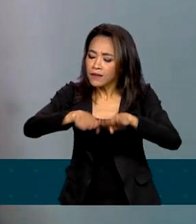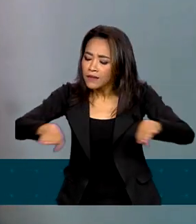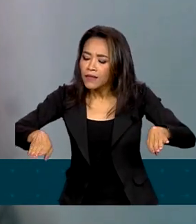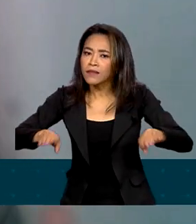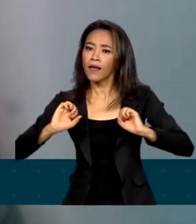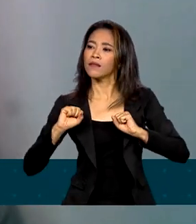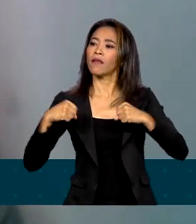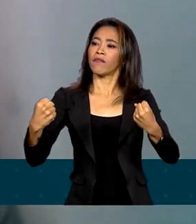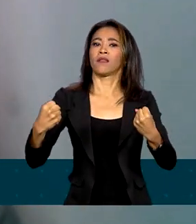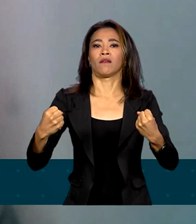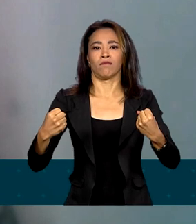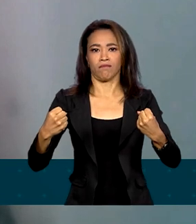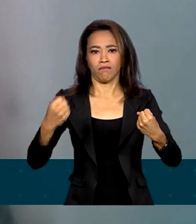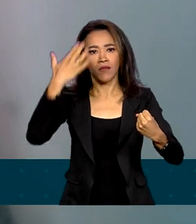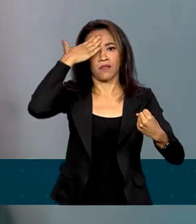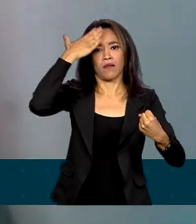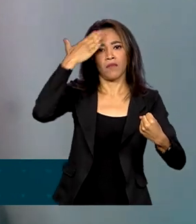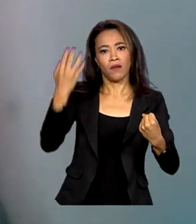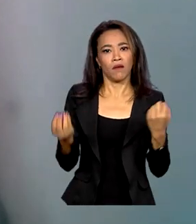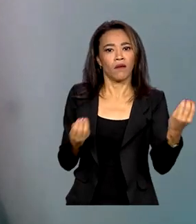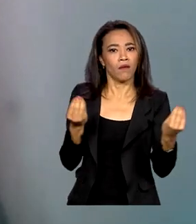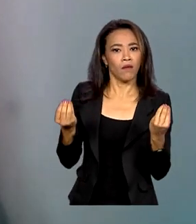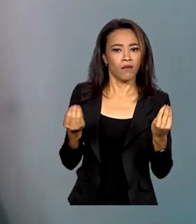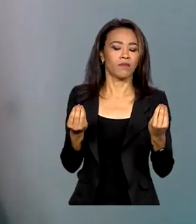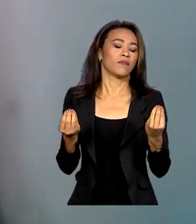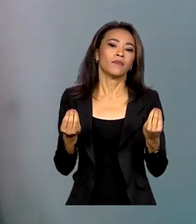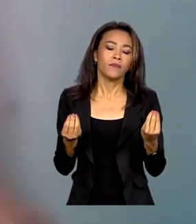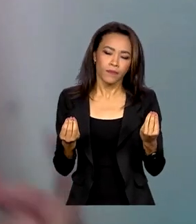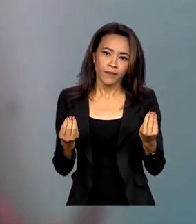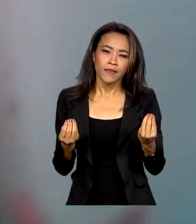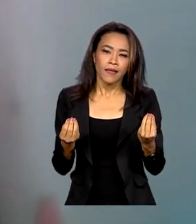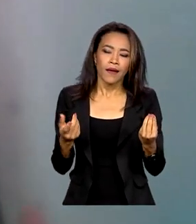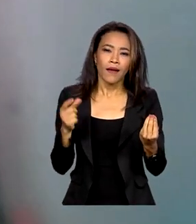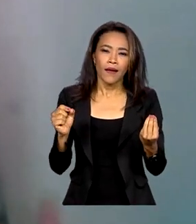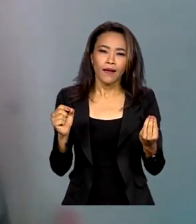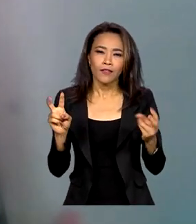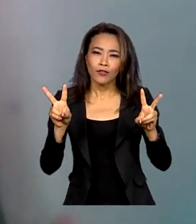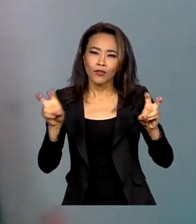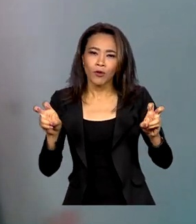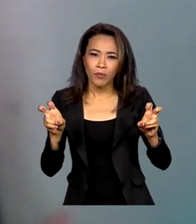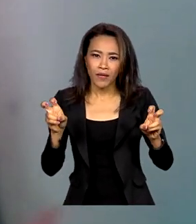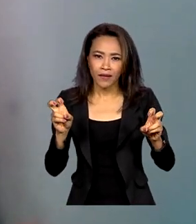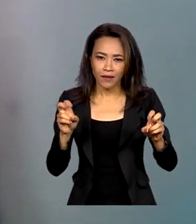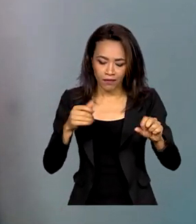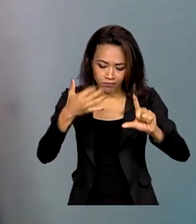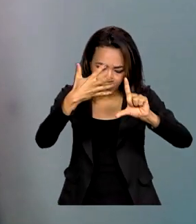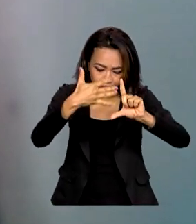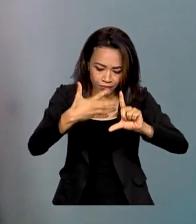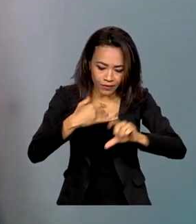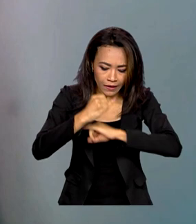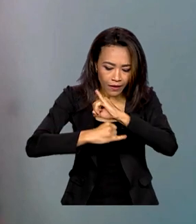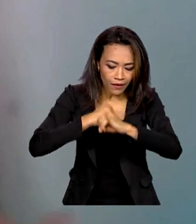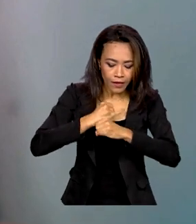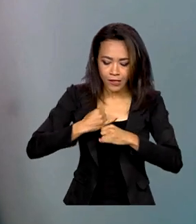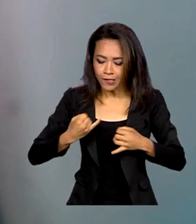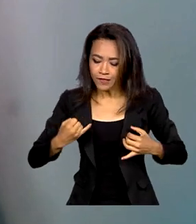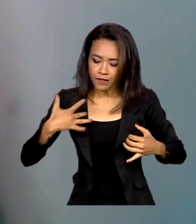a ter atividades preventivas, a conseguir lidar com o ambiente virtual de forma saudável.